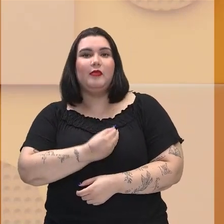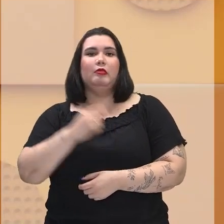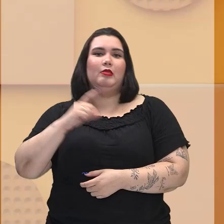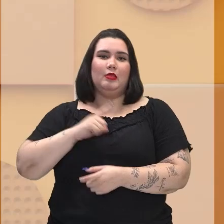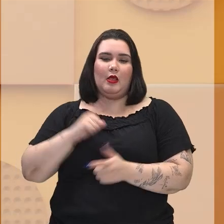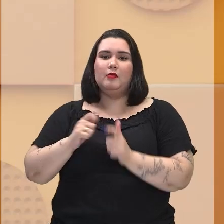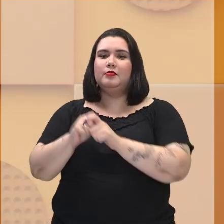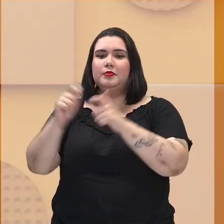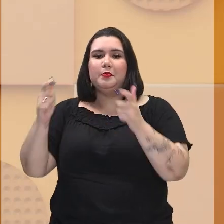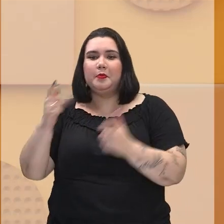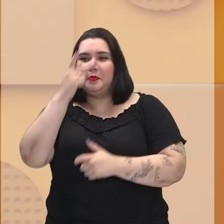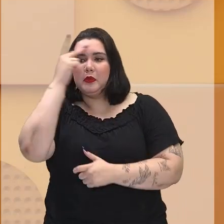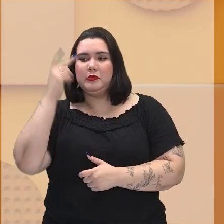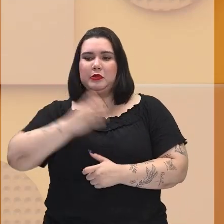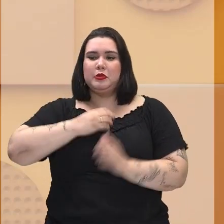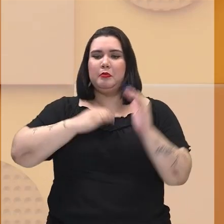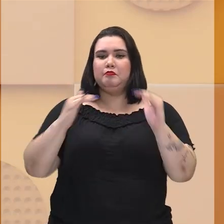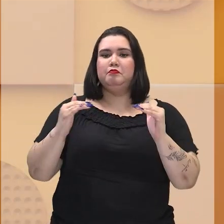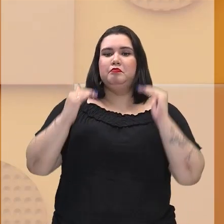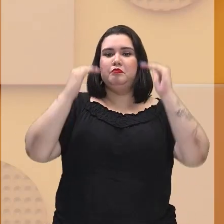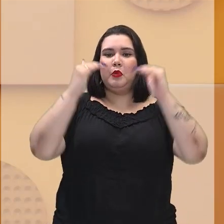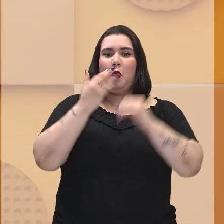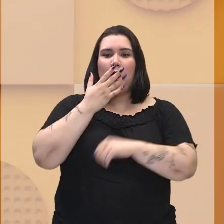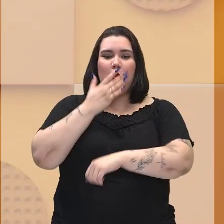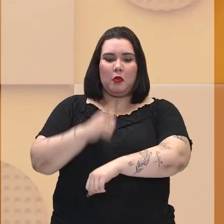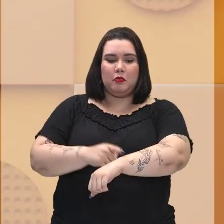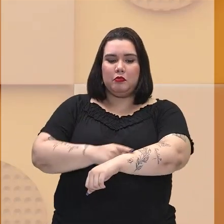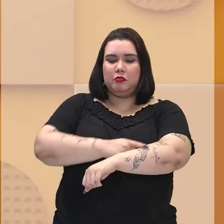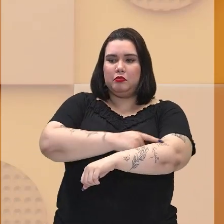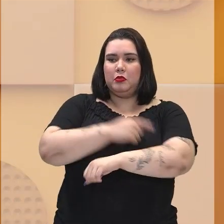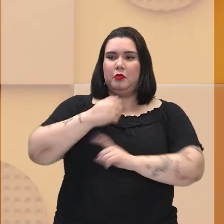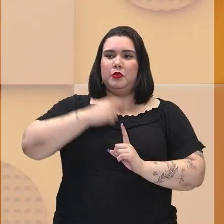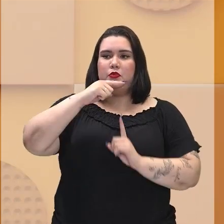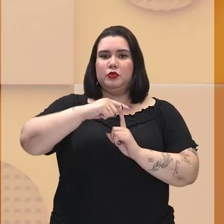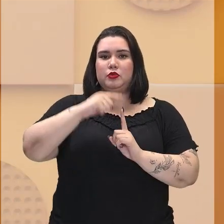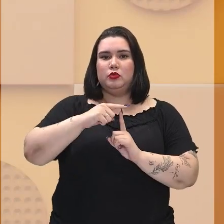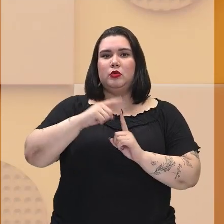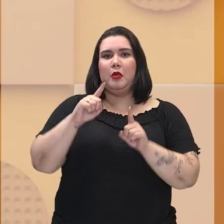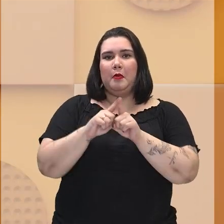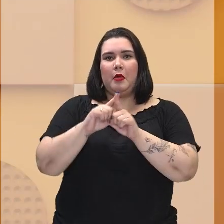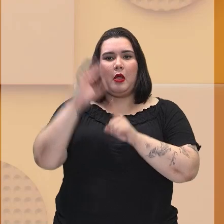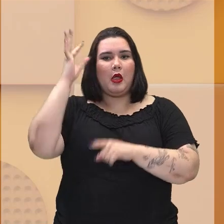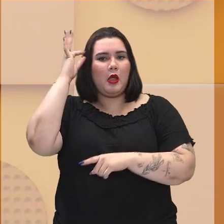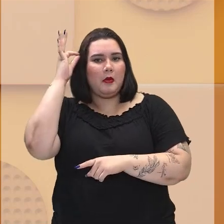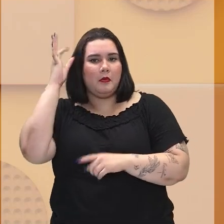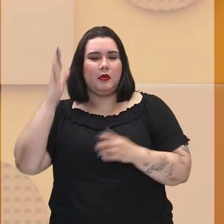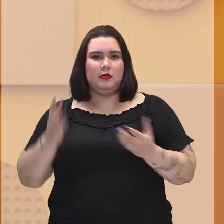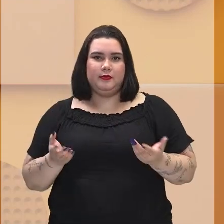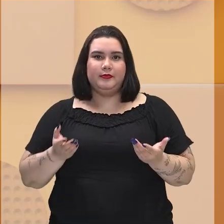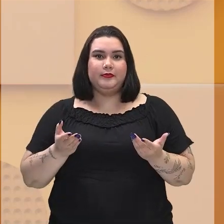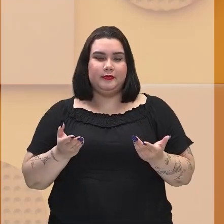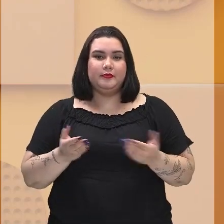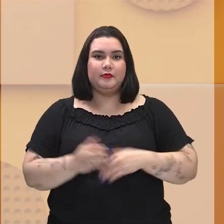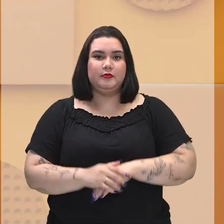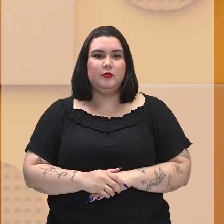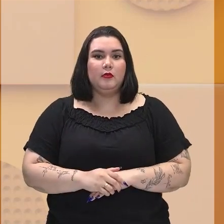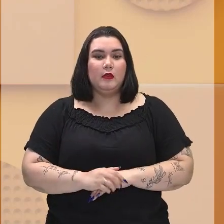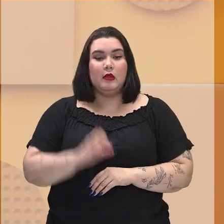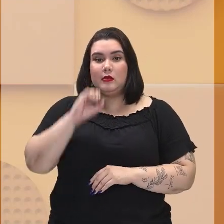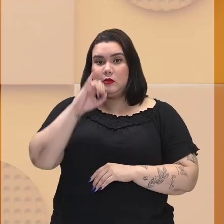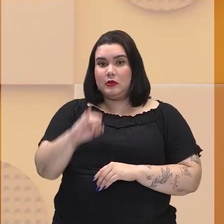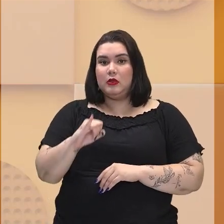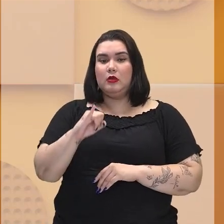que se acha superior por conta da cor da pele ou do tipo de cabelo. Então, se você não